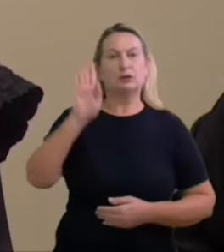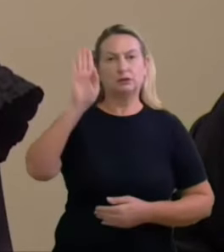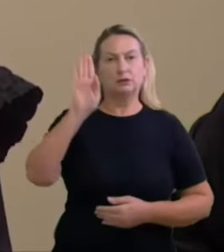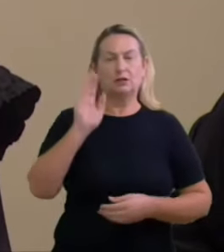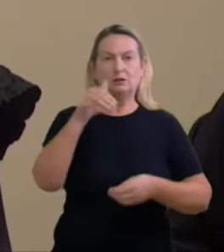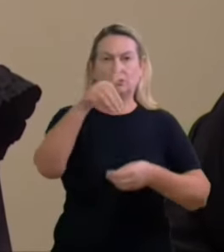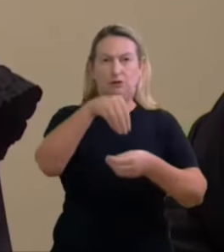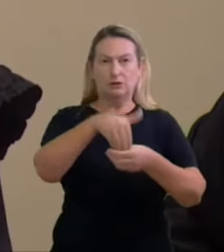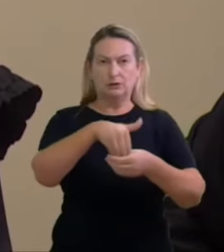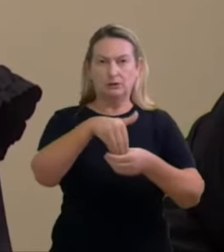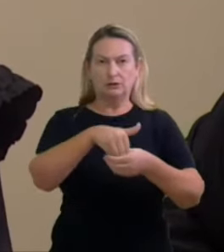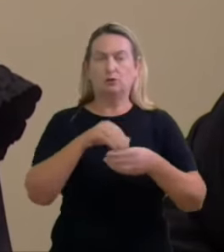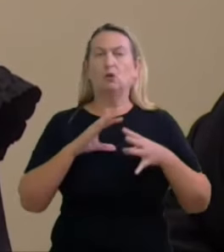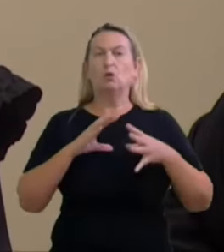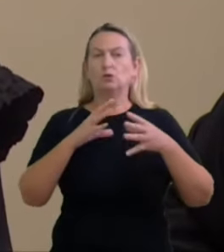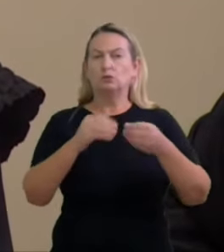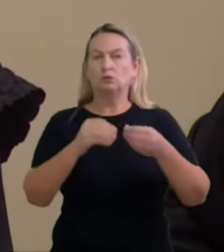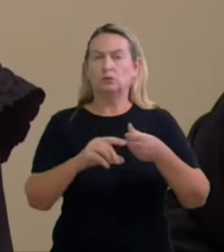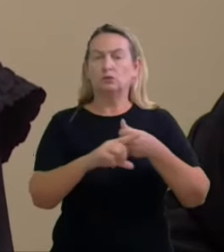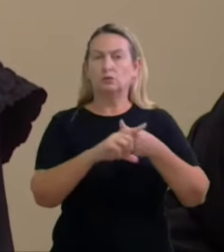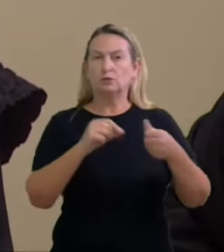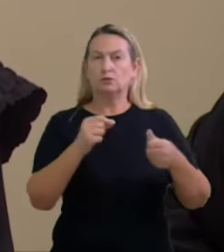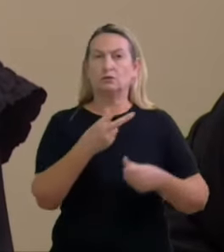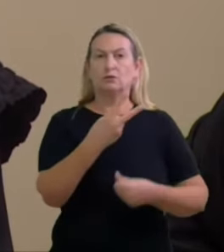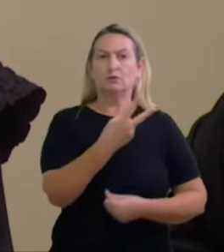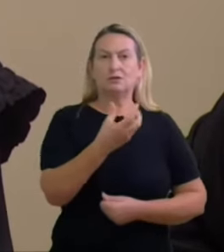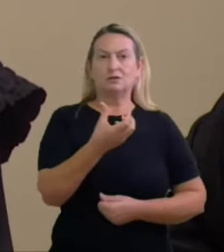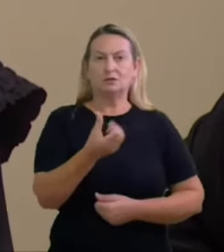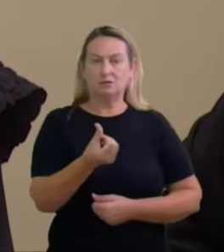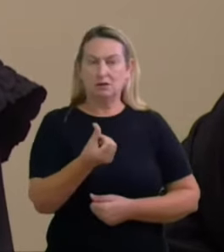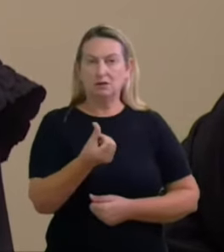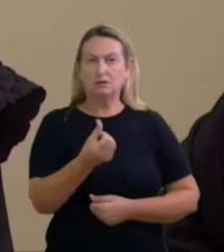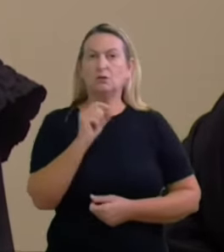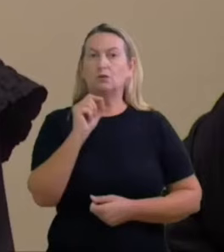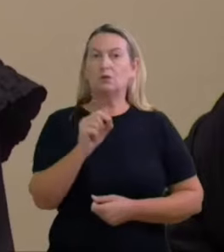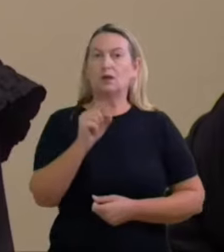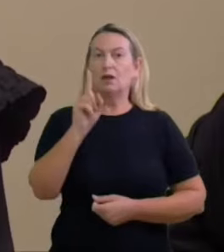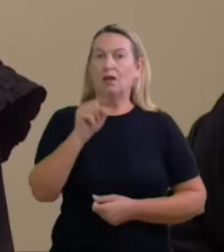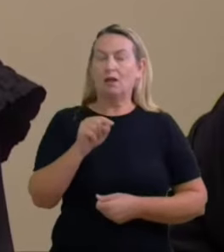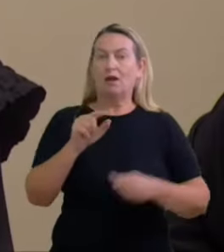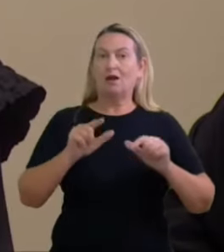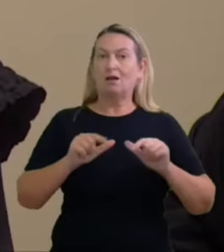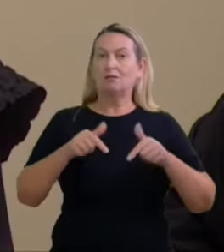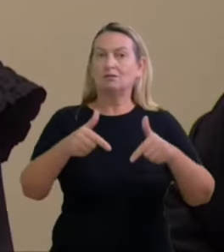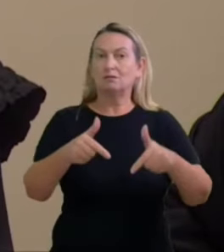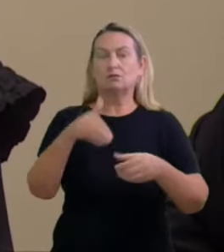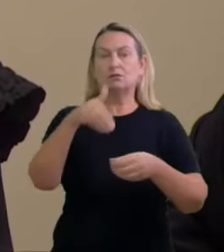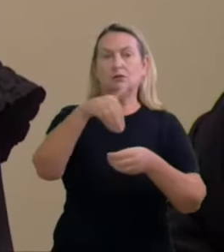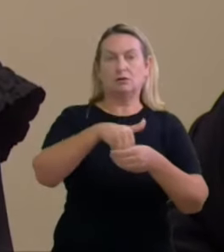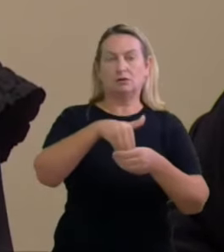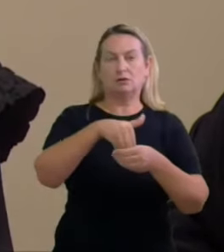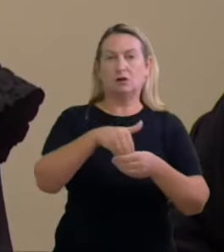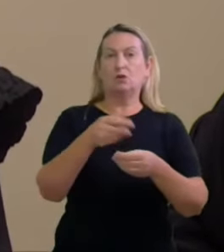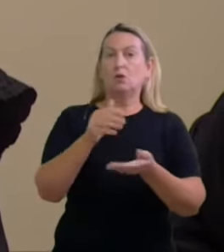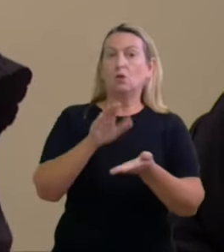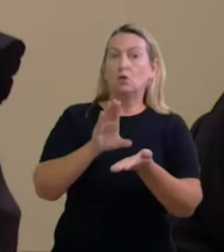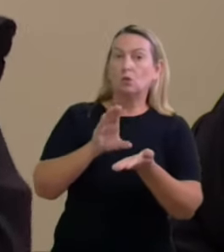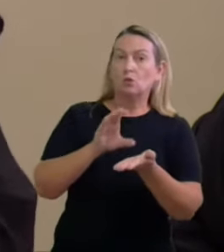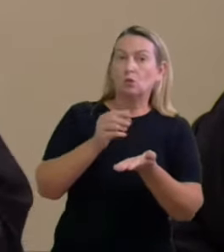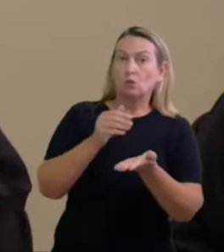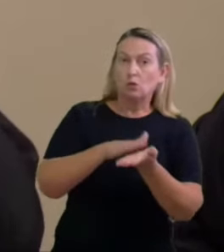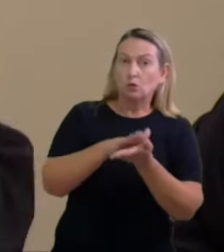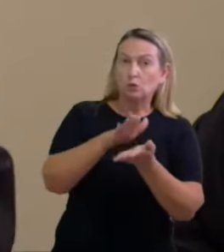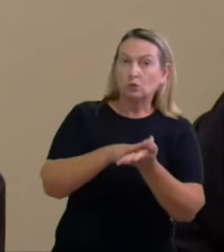os atos previstos no artigo 26 são portanto atos eleitorais e os seus custos devem ser declarados nas prestações de